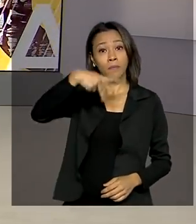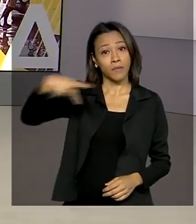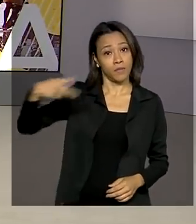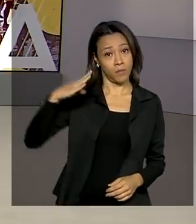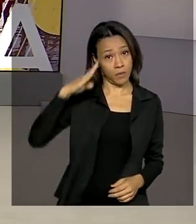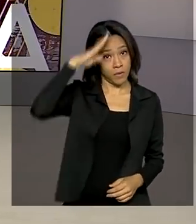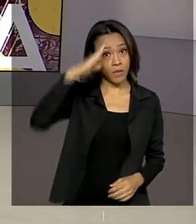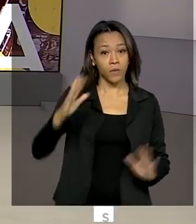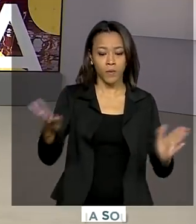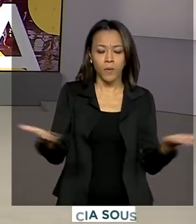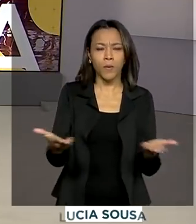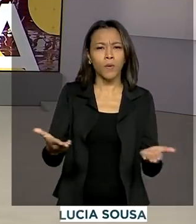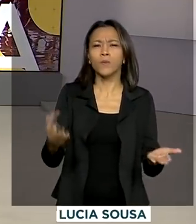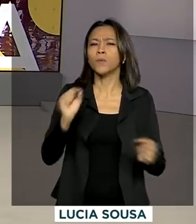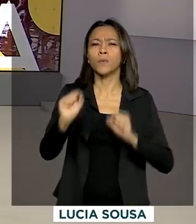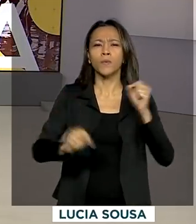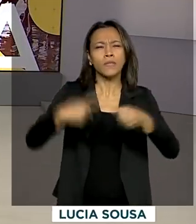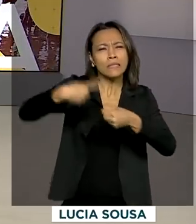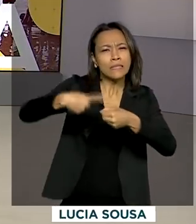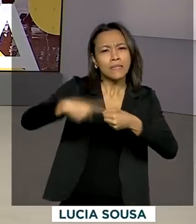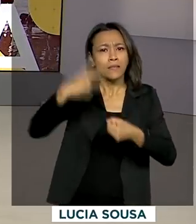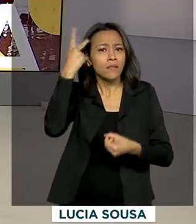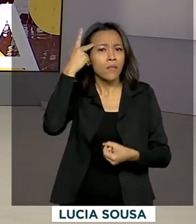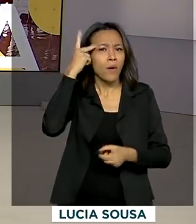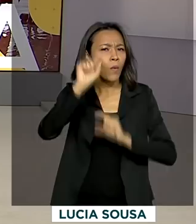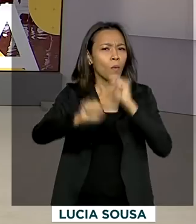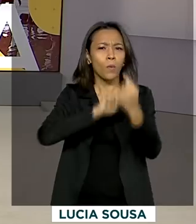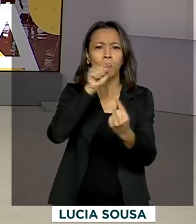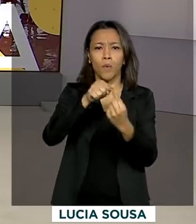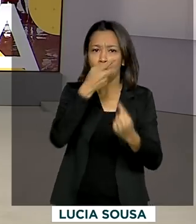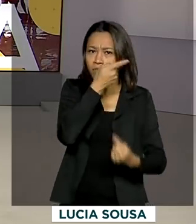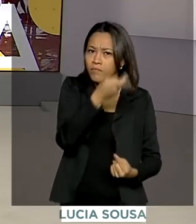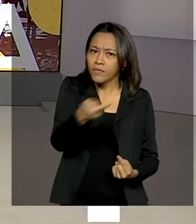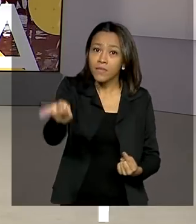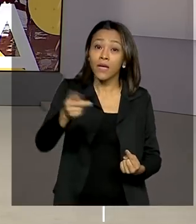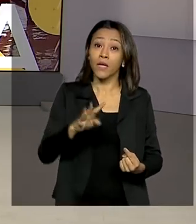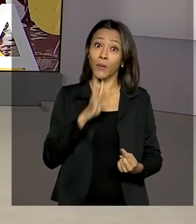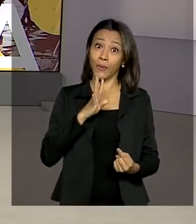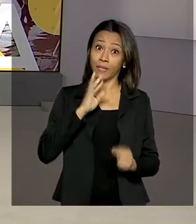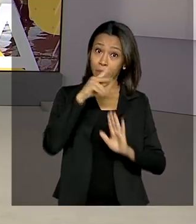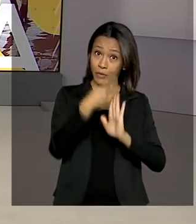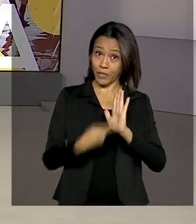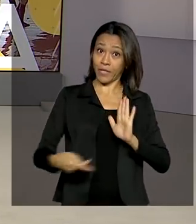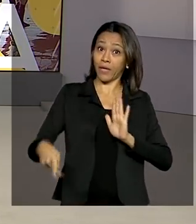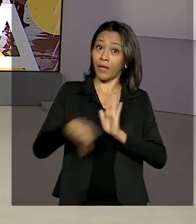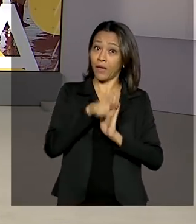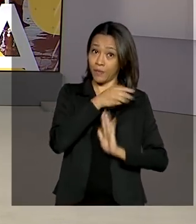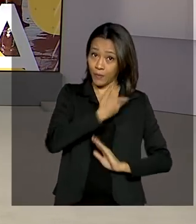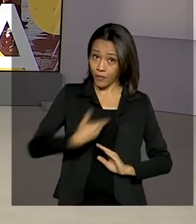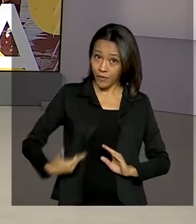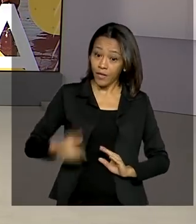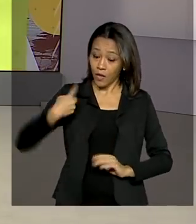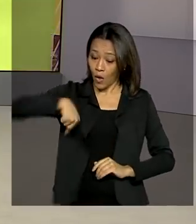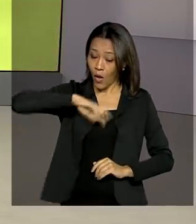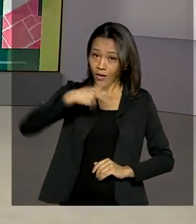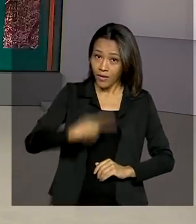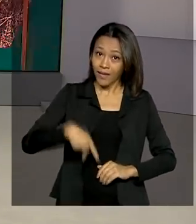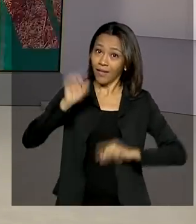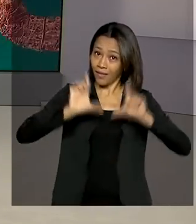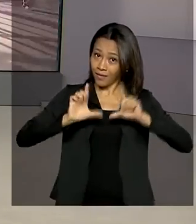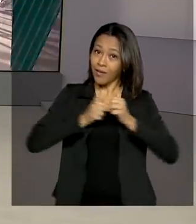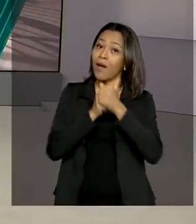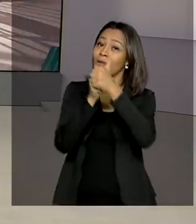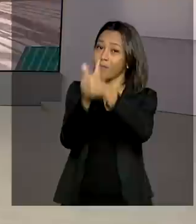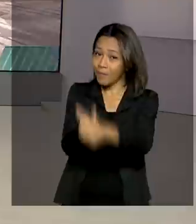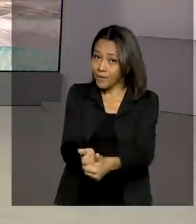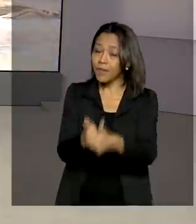Bolsonaro está hoje no interior de São Paulo para visitar e conhecer projetos do governo. A nossa equipe acompanha essa viagem. Vamos